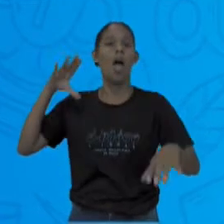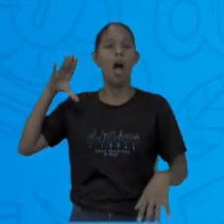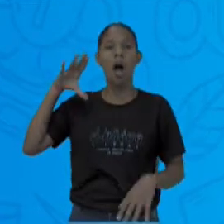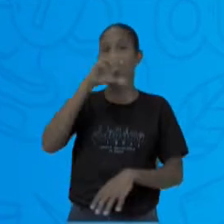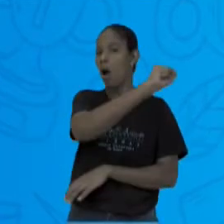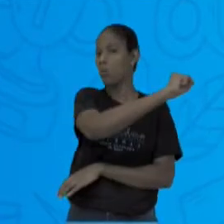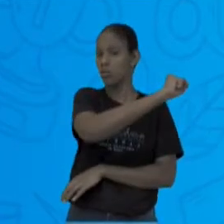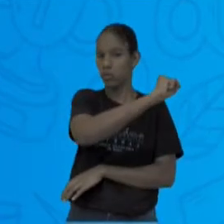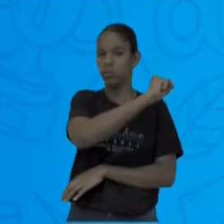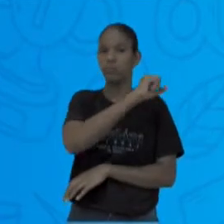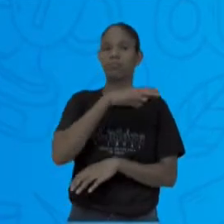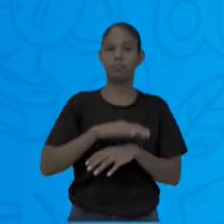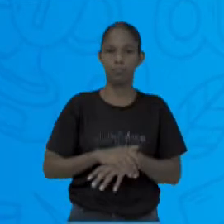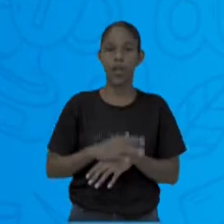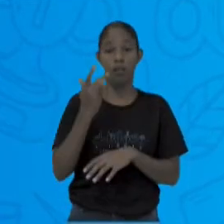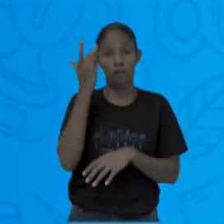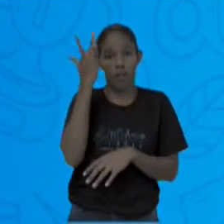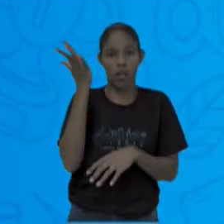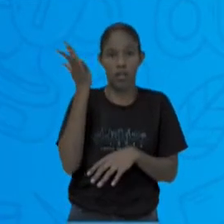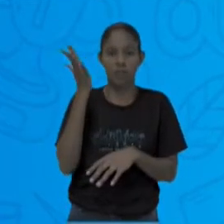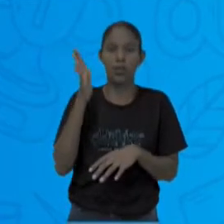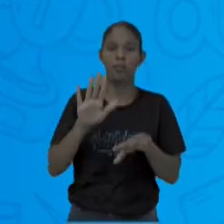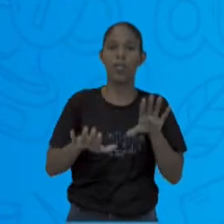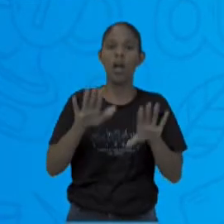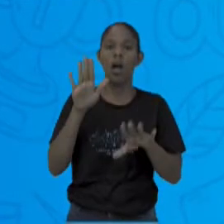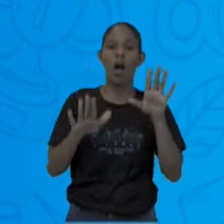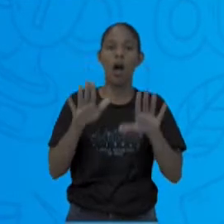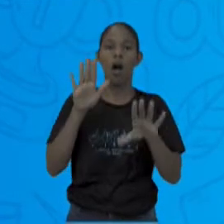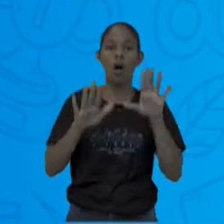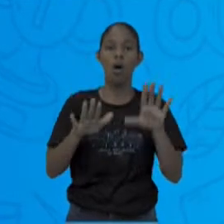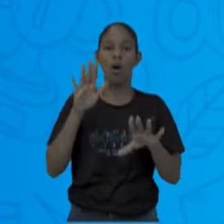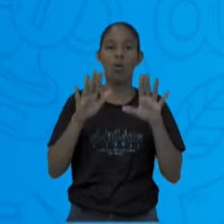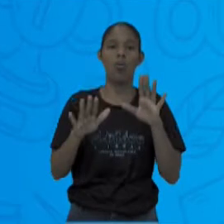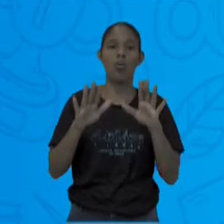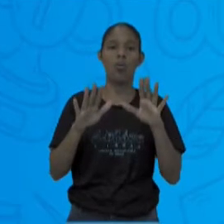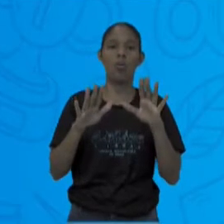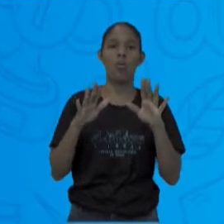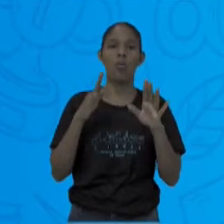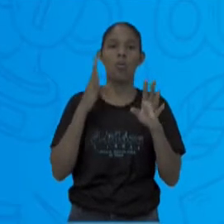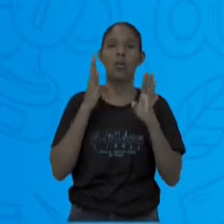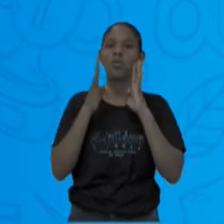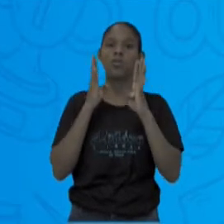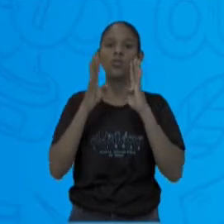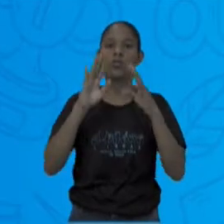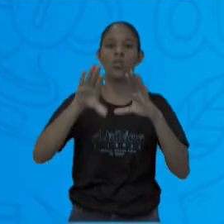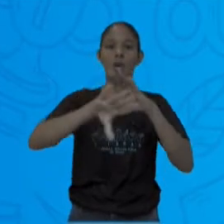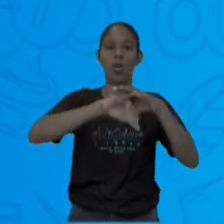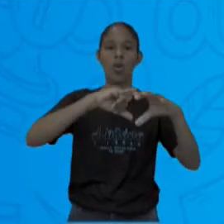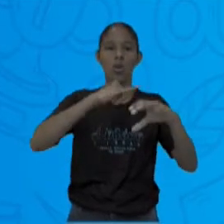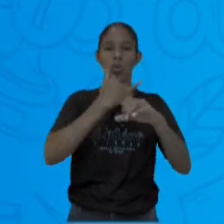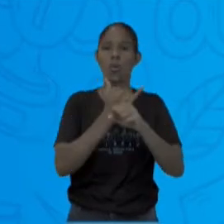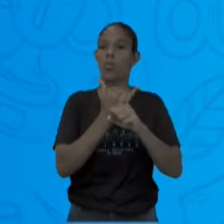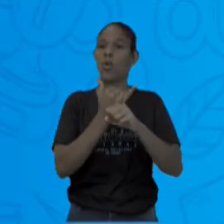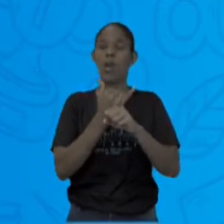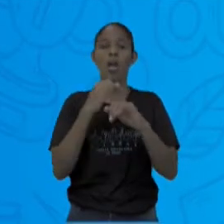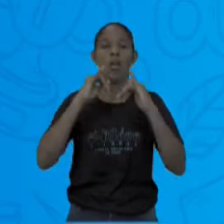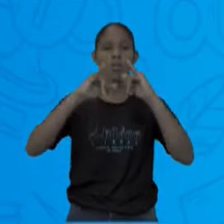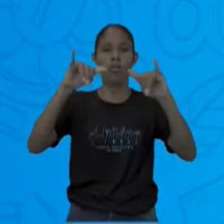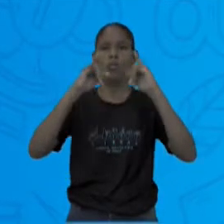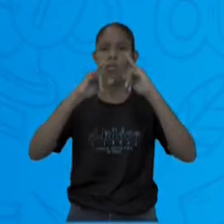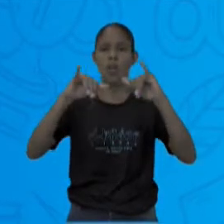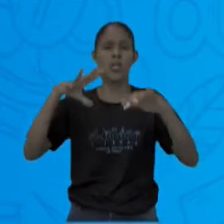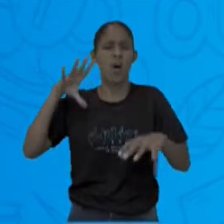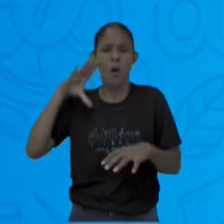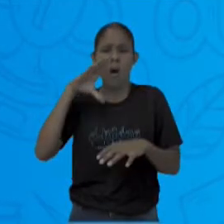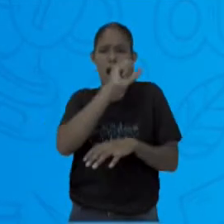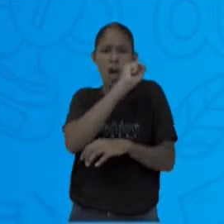facilidade. Algumas redes sociais possibilitam a comunicação instantânea entre pessoas localizadas